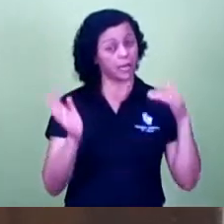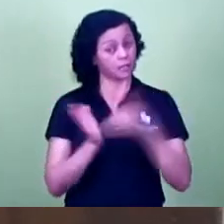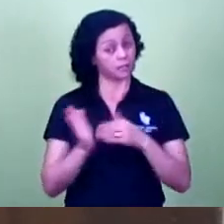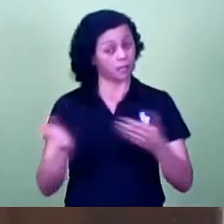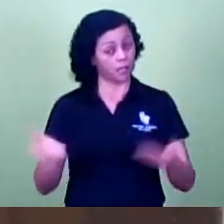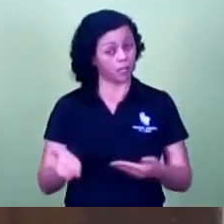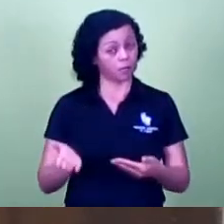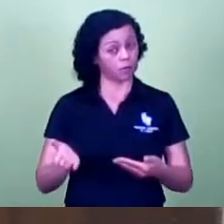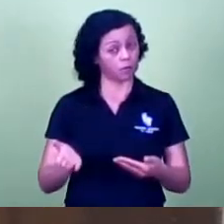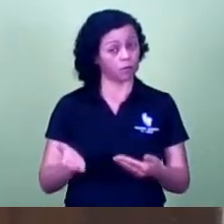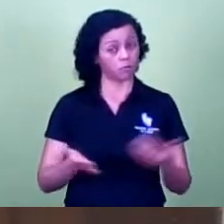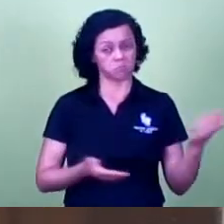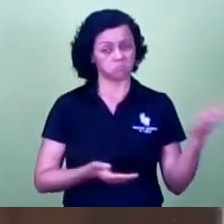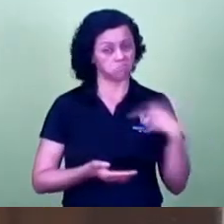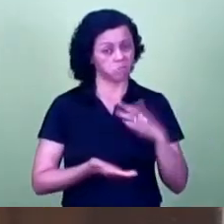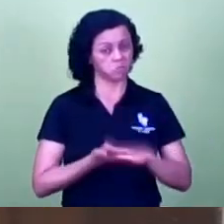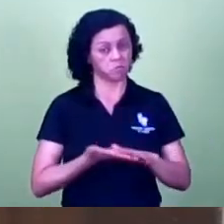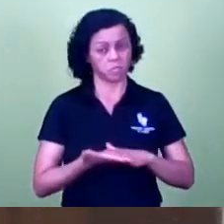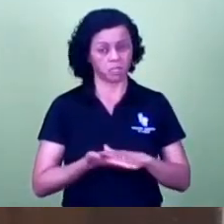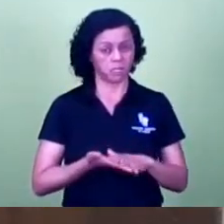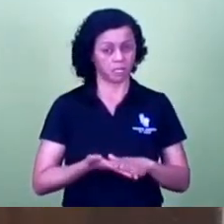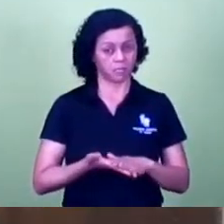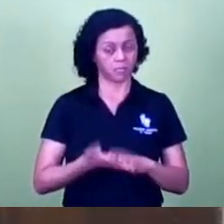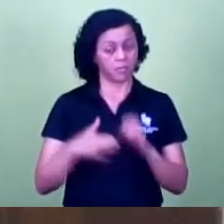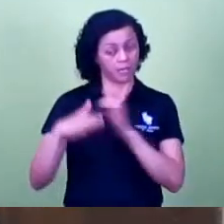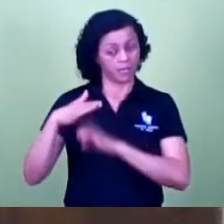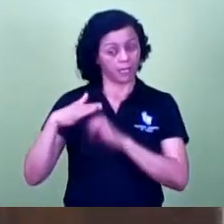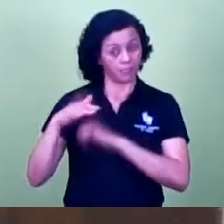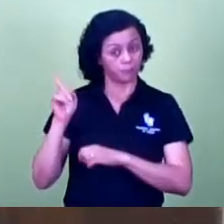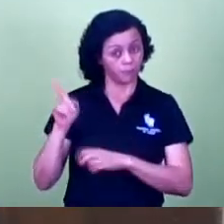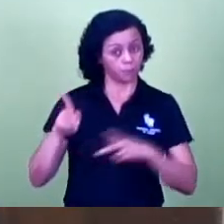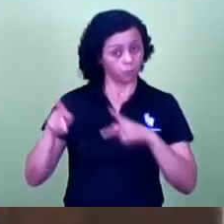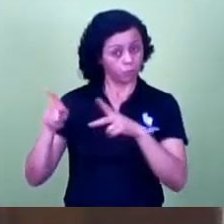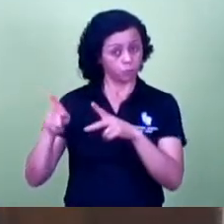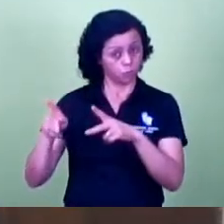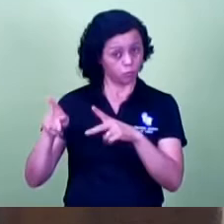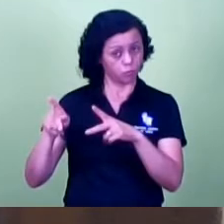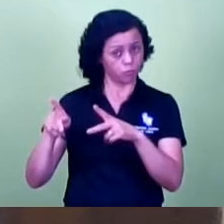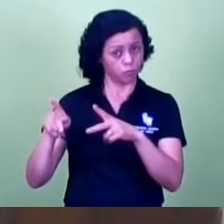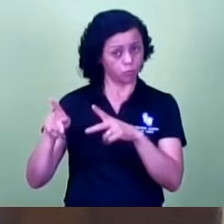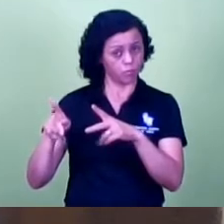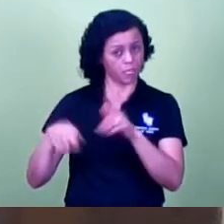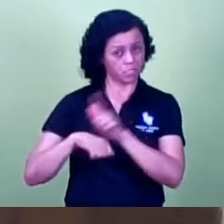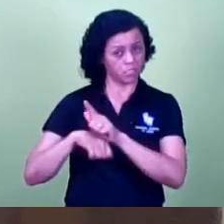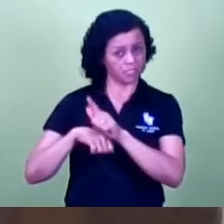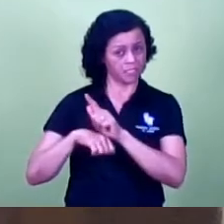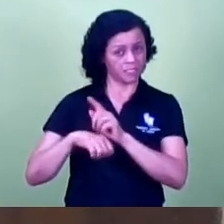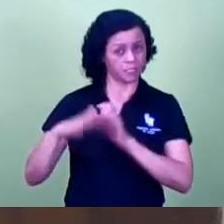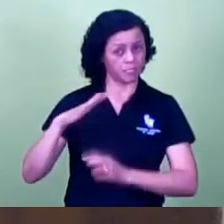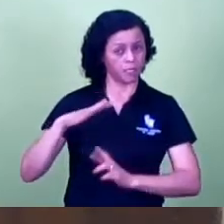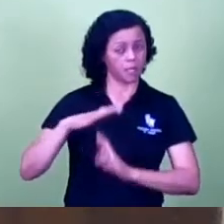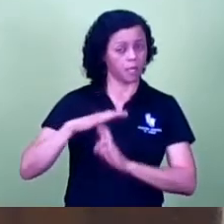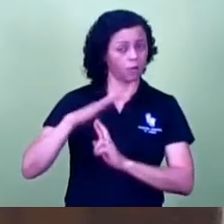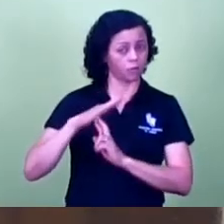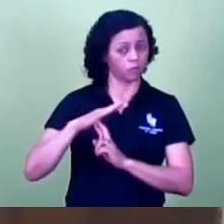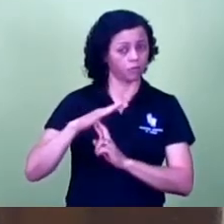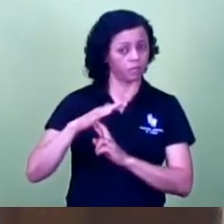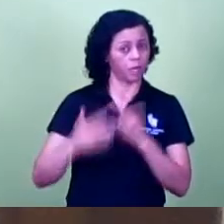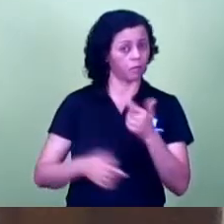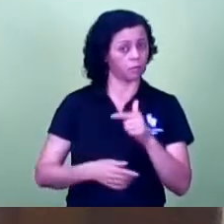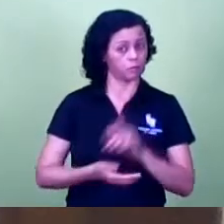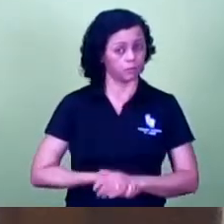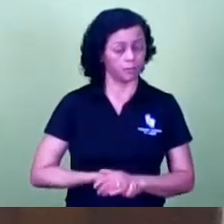condições de ficar lá eu já pedi presidente eu pedi a audiência pública do terminal rodoviário